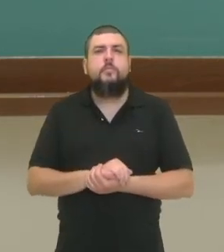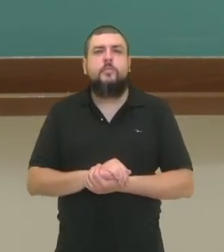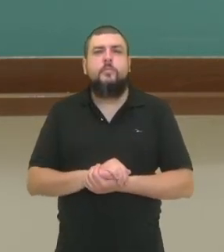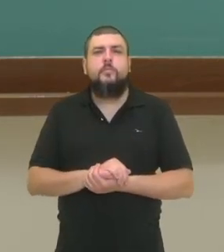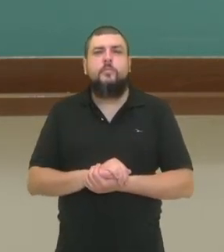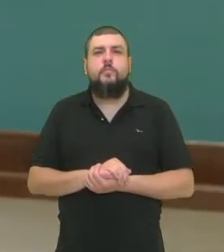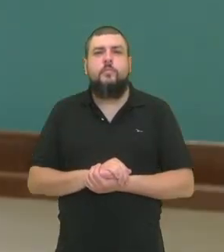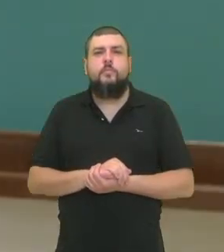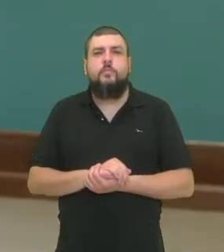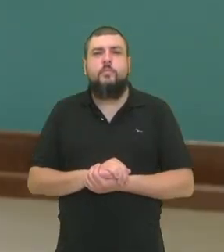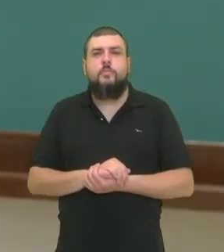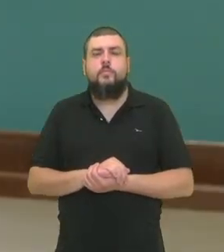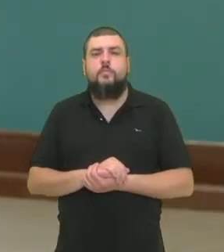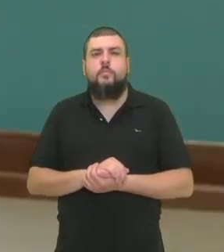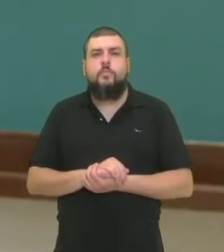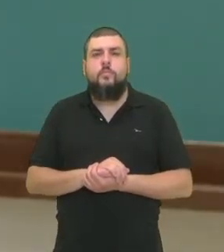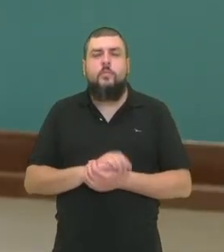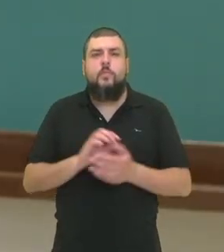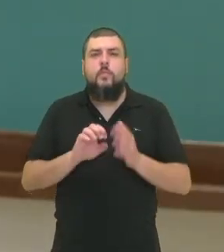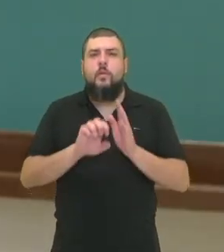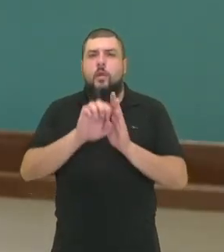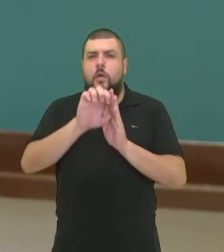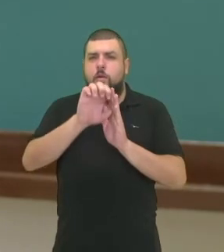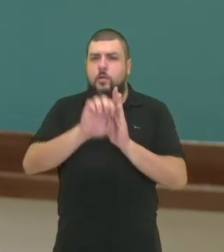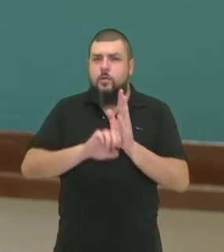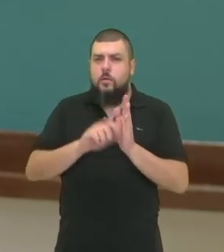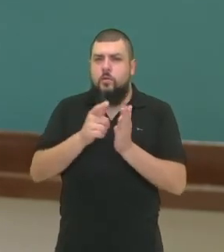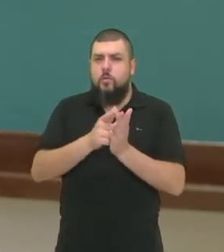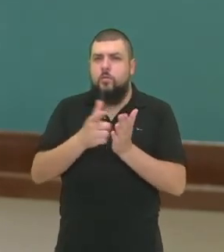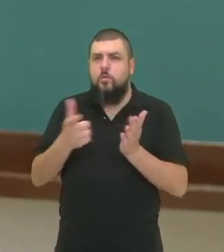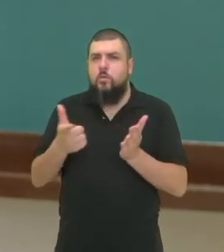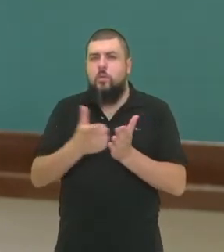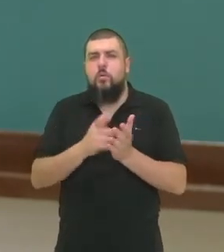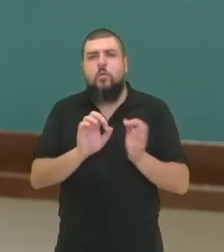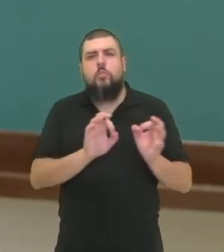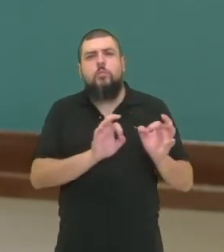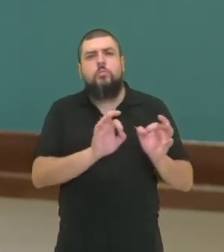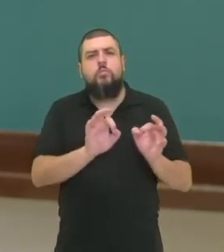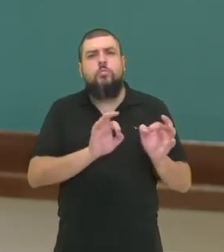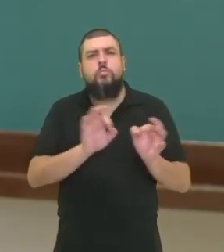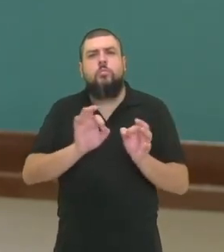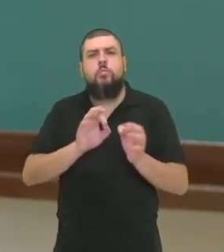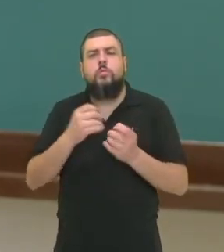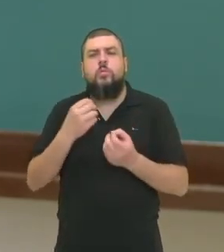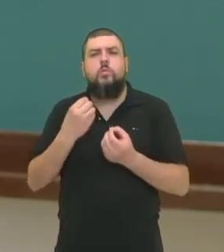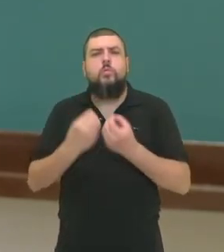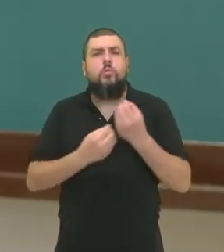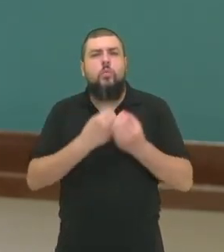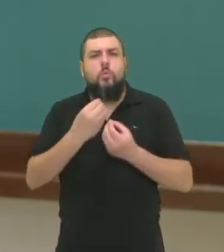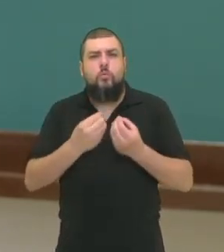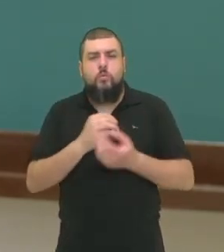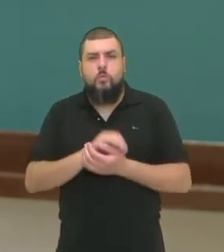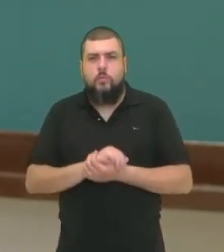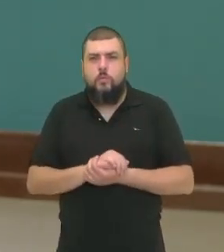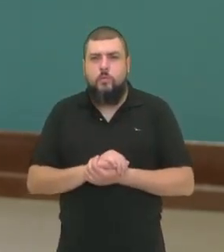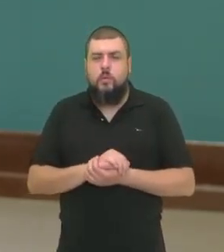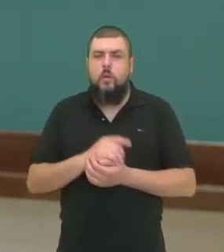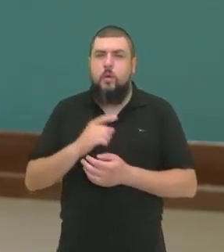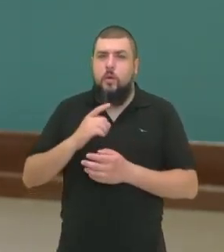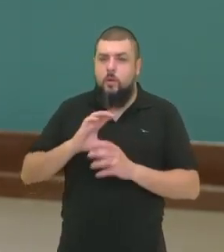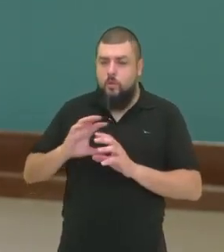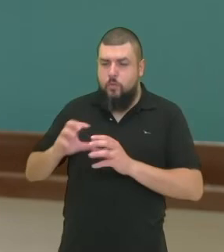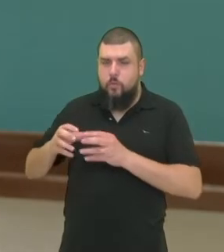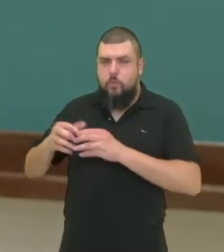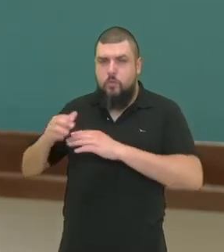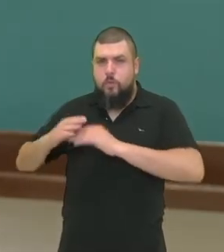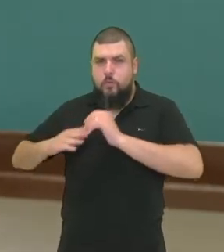Editorial são organizados de que maneira? Você já se perguntou? Então são organizados por editorialistas. A